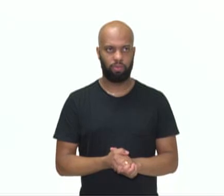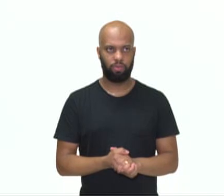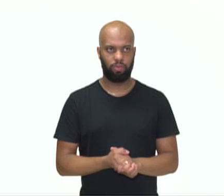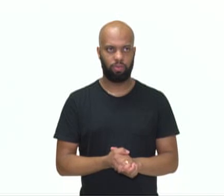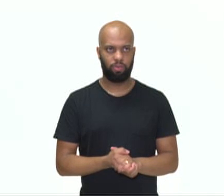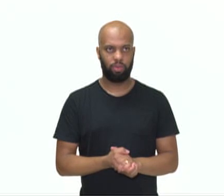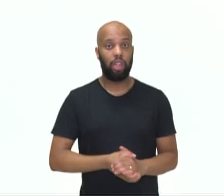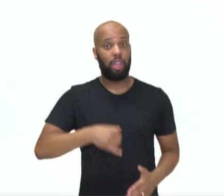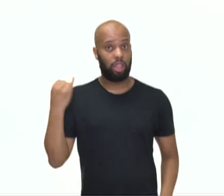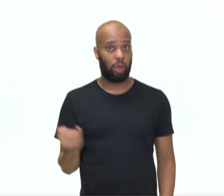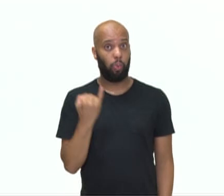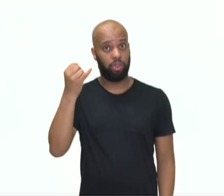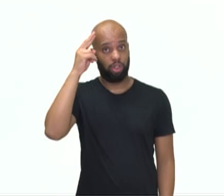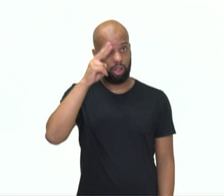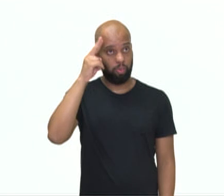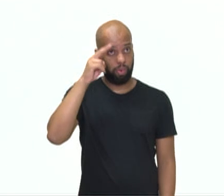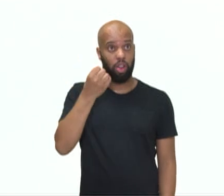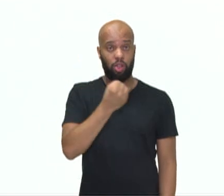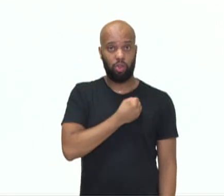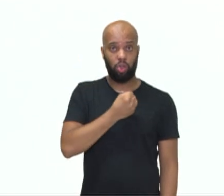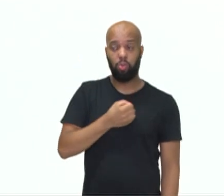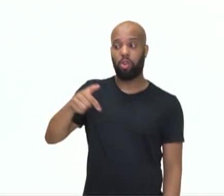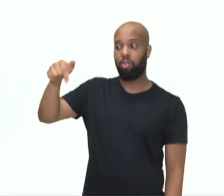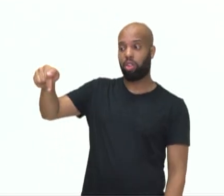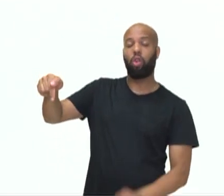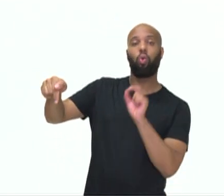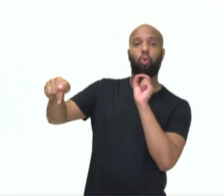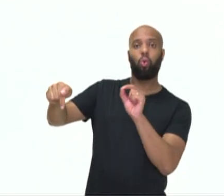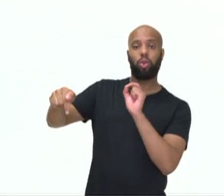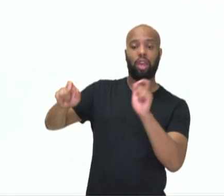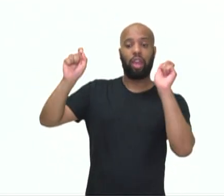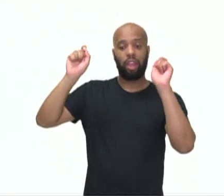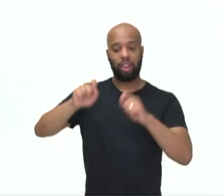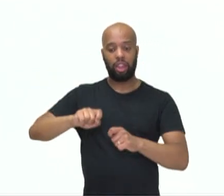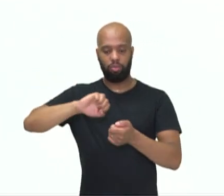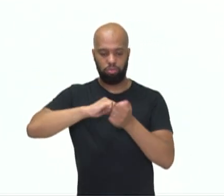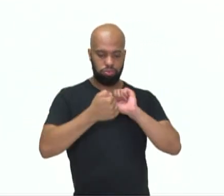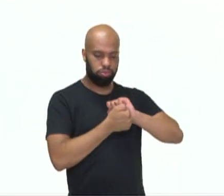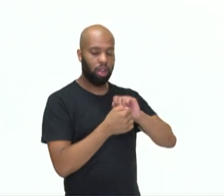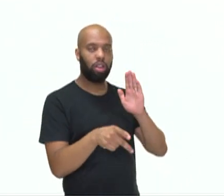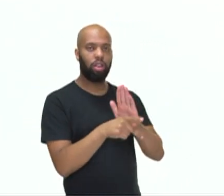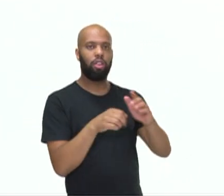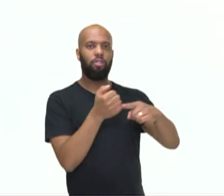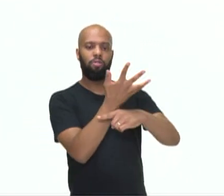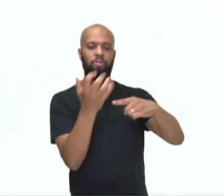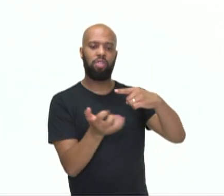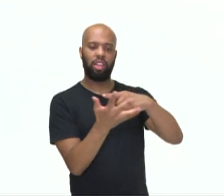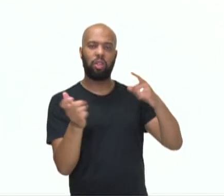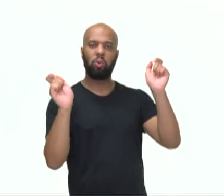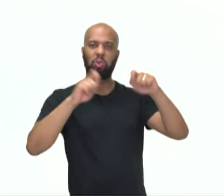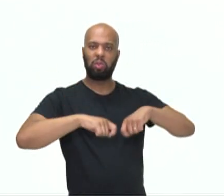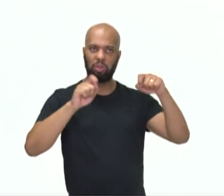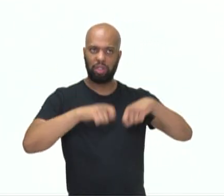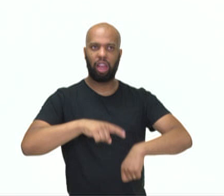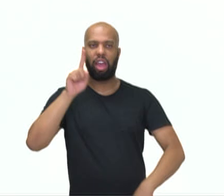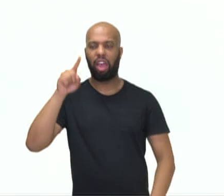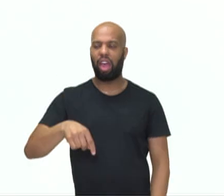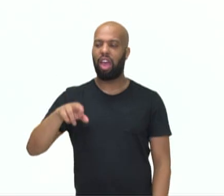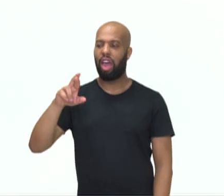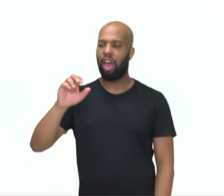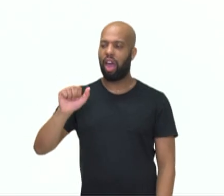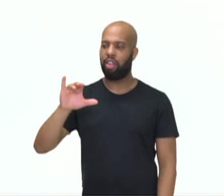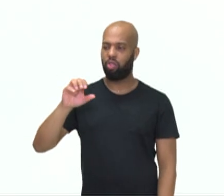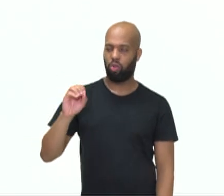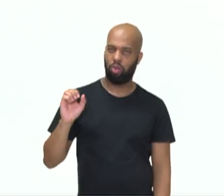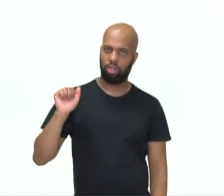Nunca se esqueça, os números racionais são aqueles números que eu posso transformar em fração, que eu posso escrever na forma fracionária. Lembrando